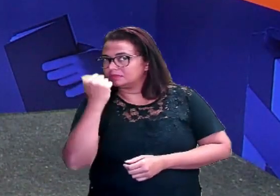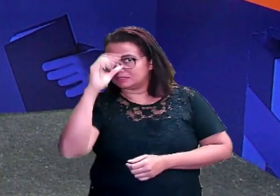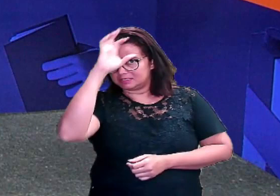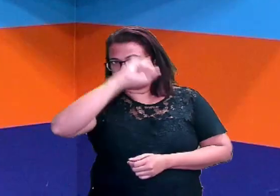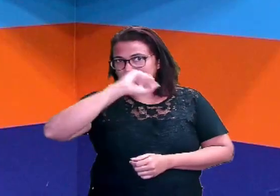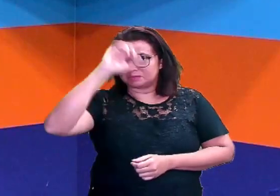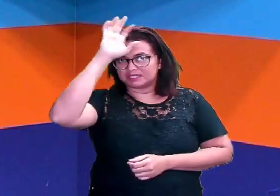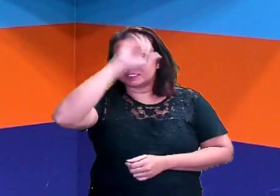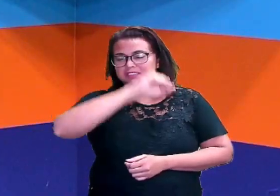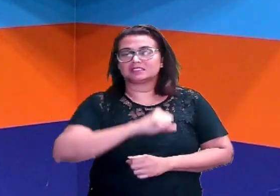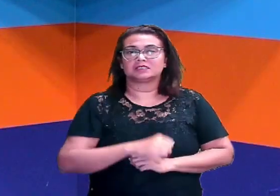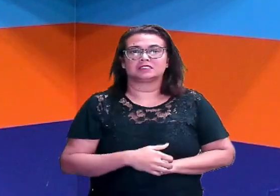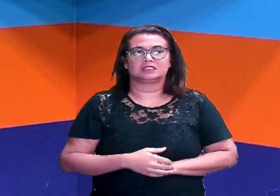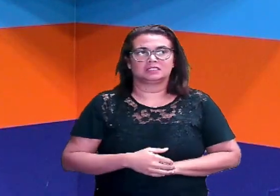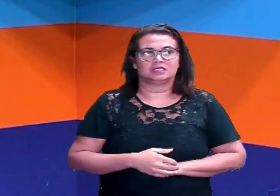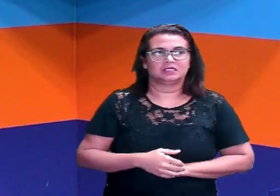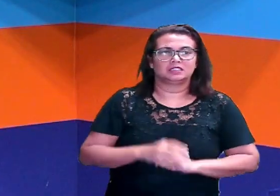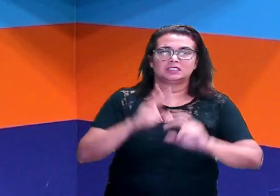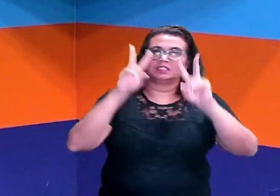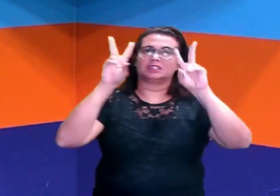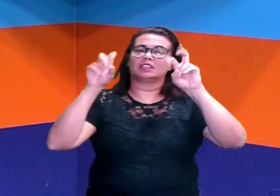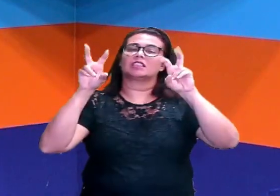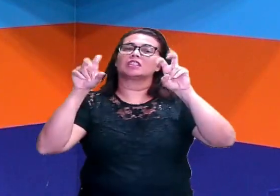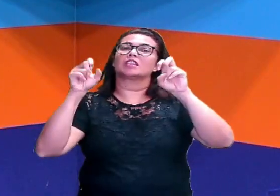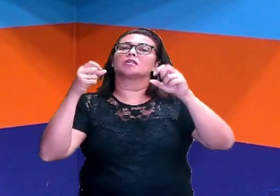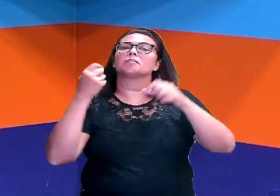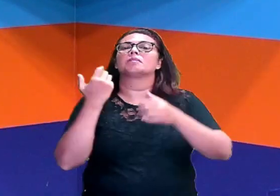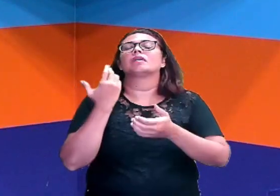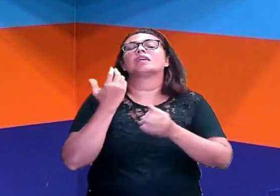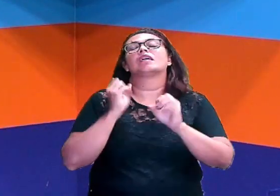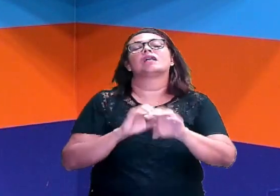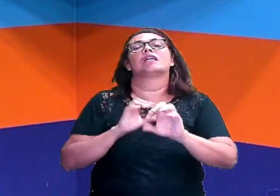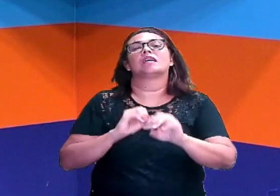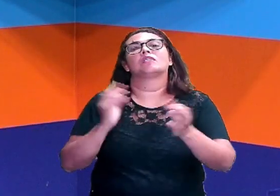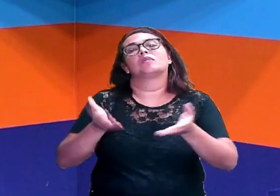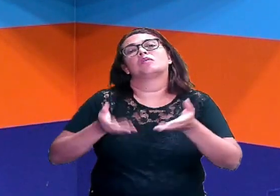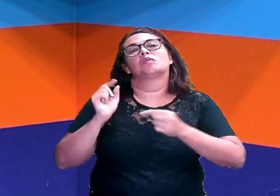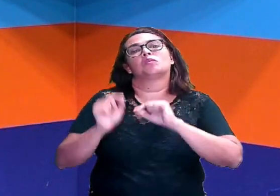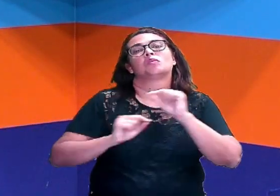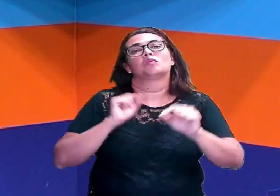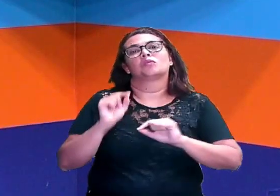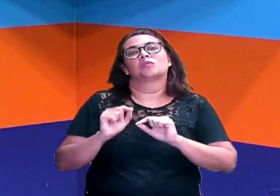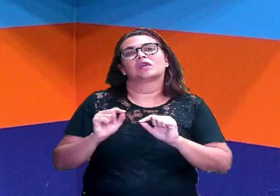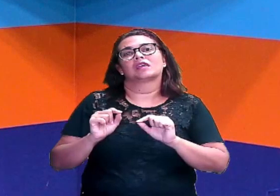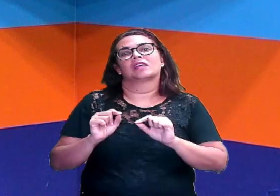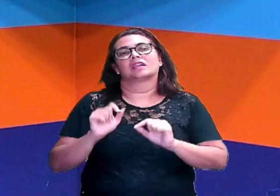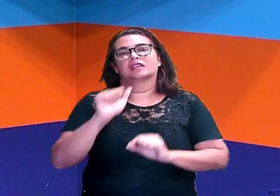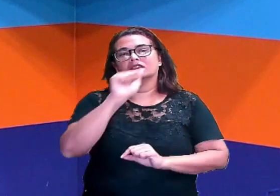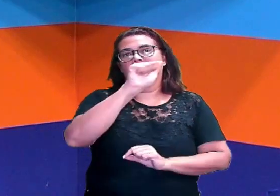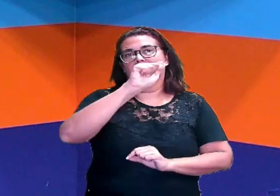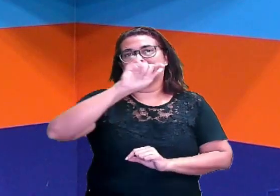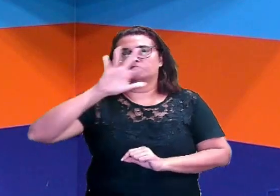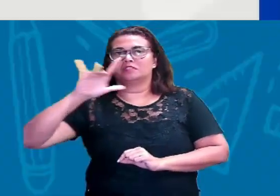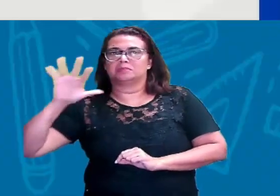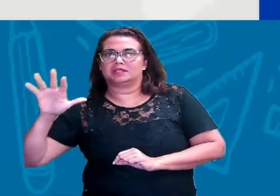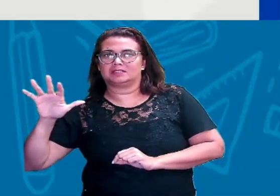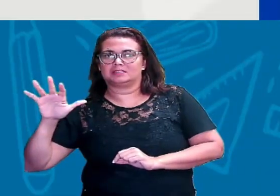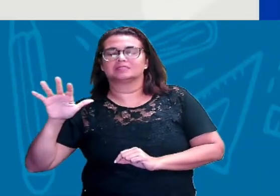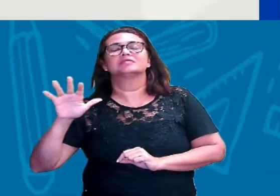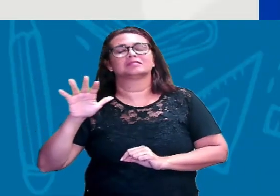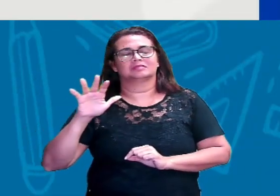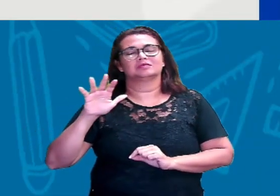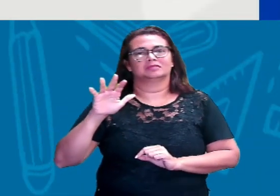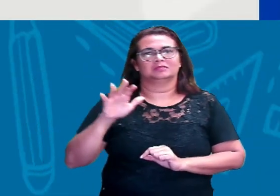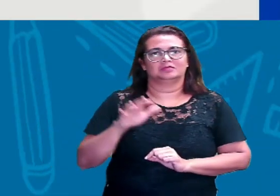Bom, vamos começar com o tema da aula de hoje. E qual seria, nada mais nada menos que alfabeto, é isso mesmo,